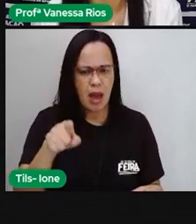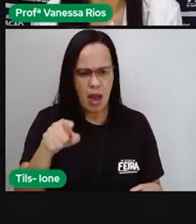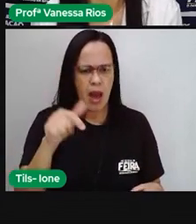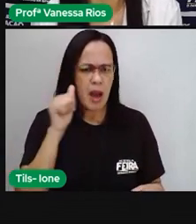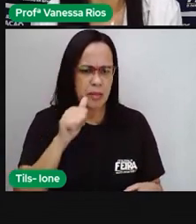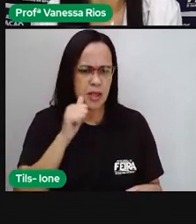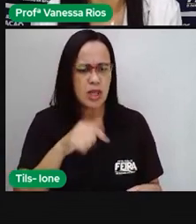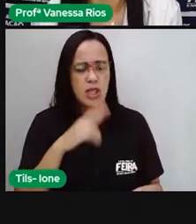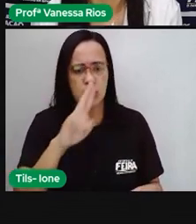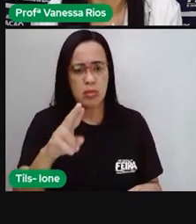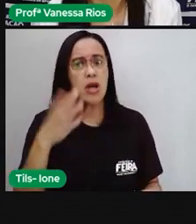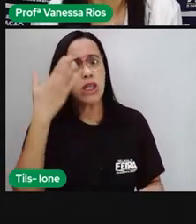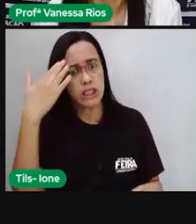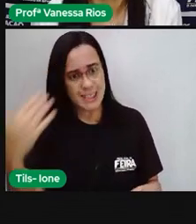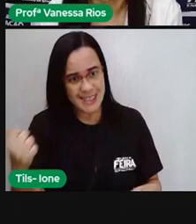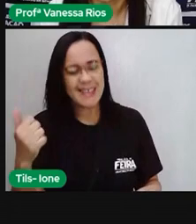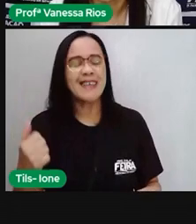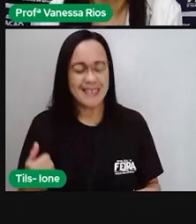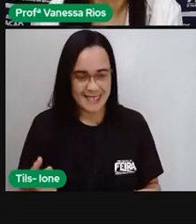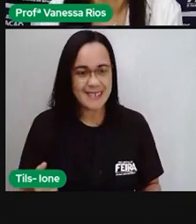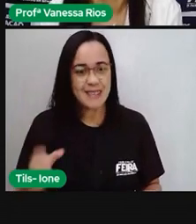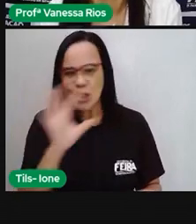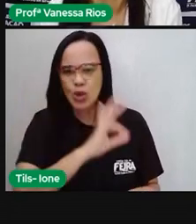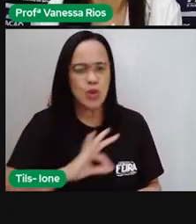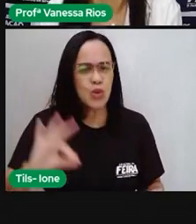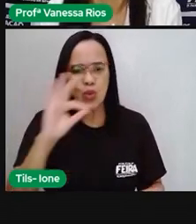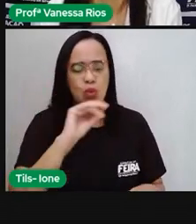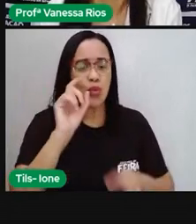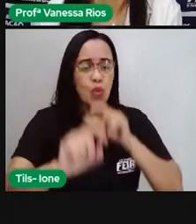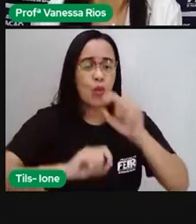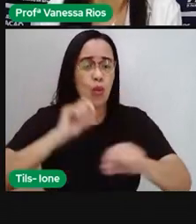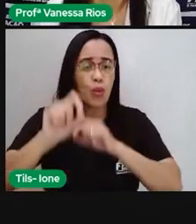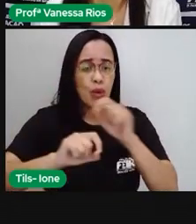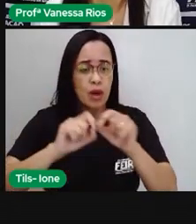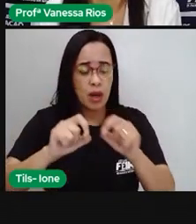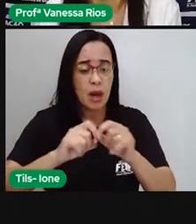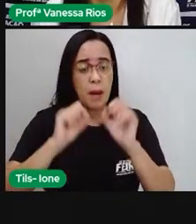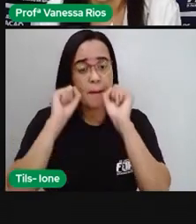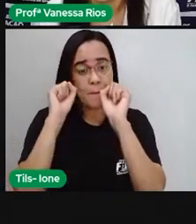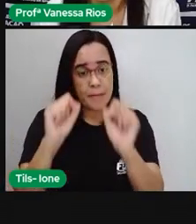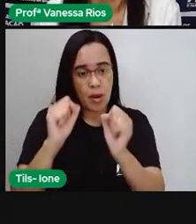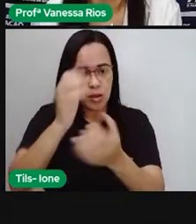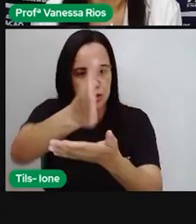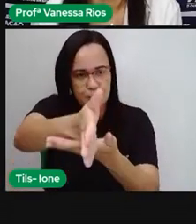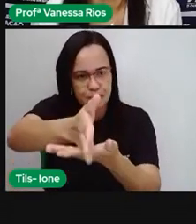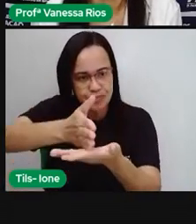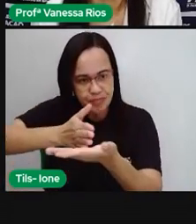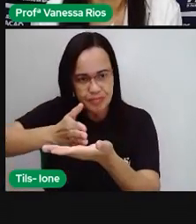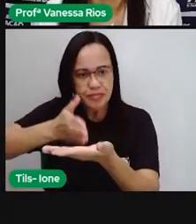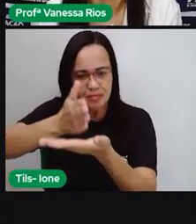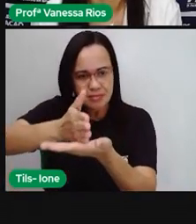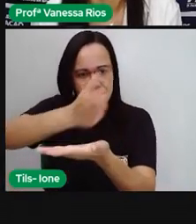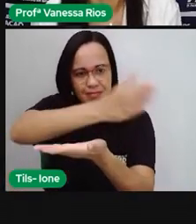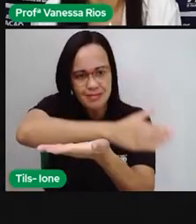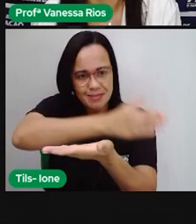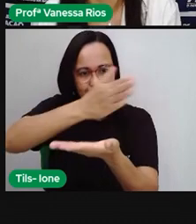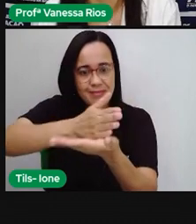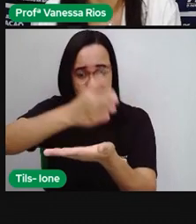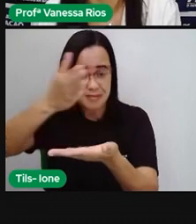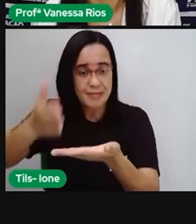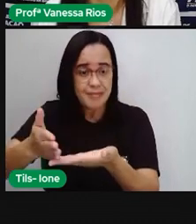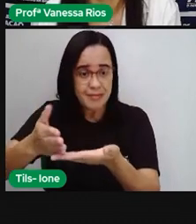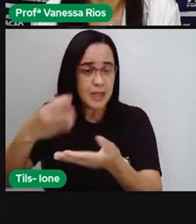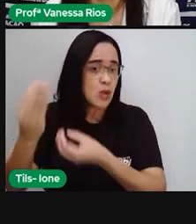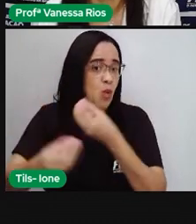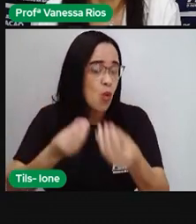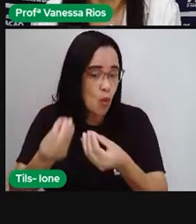simetria ela é definida como tudo aquilo que pode ser dividido em partes. Sendo que ambas as partes